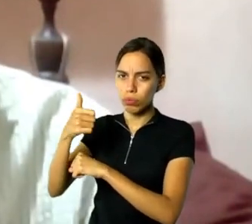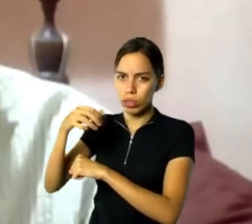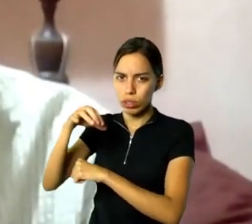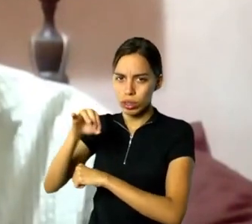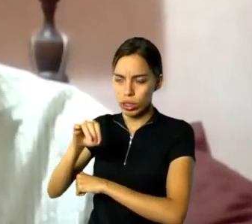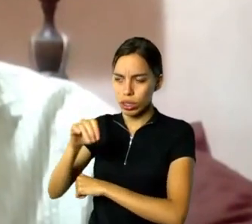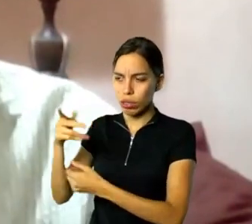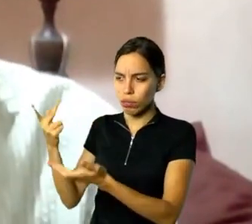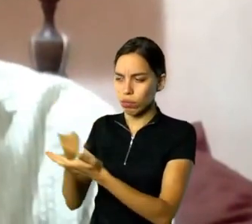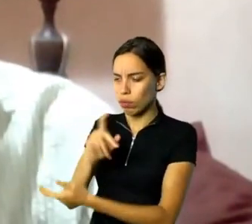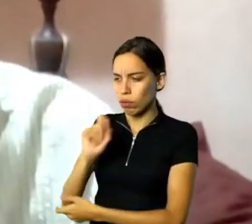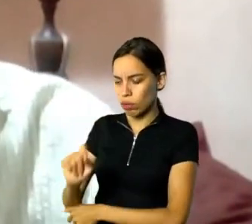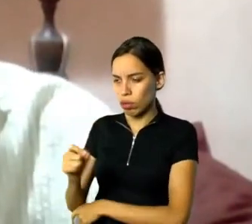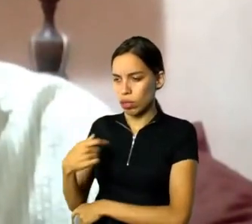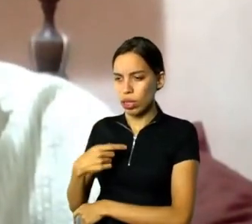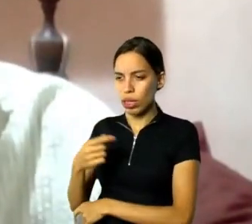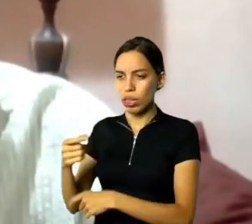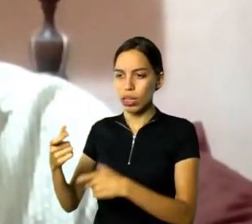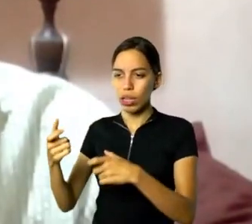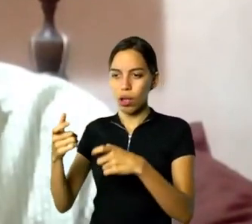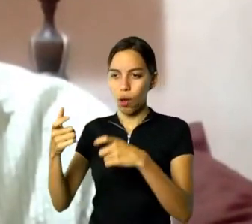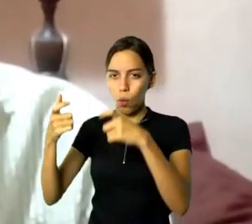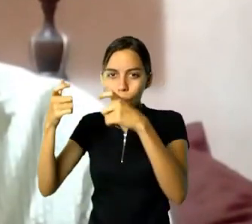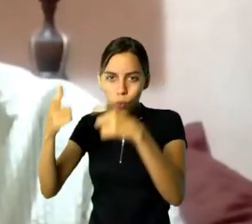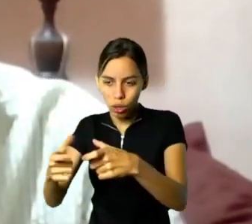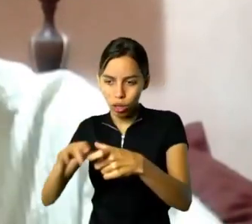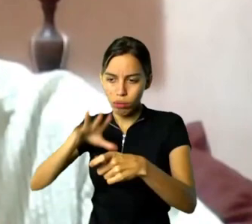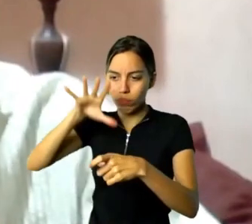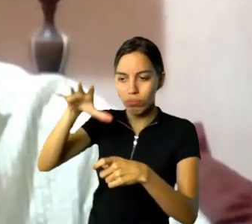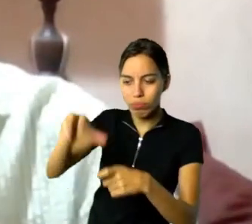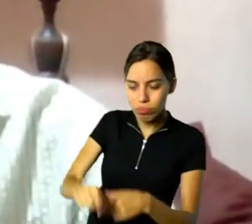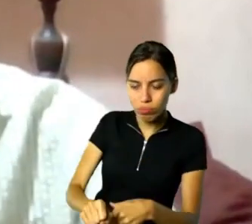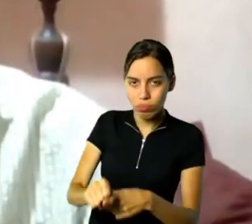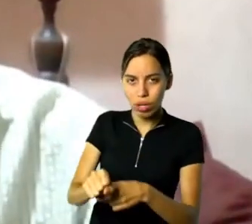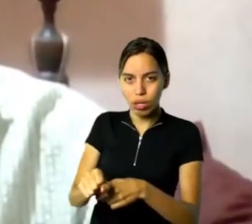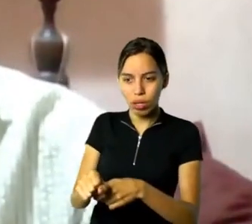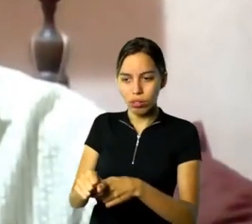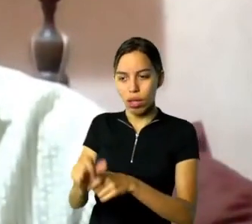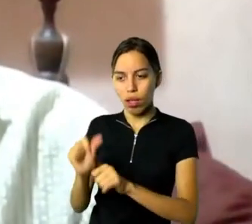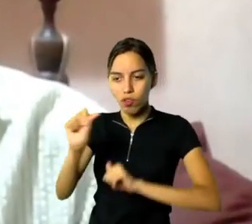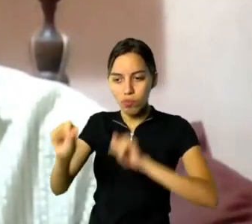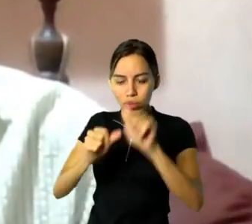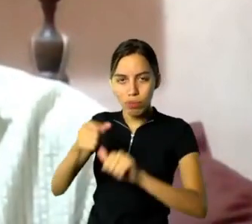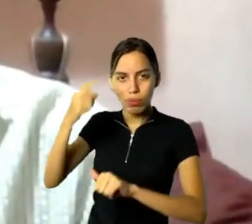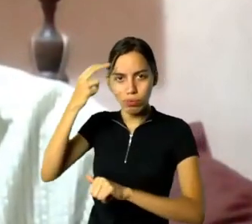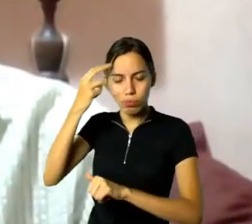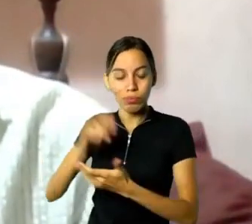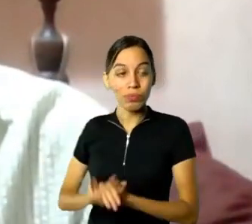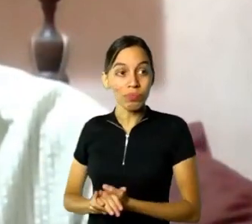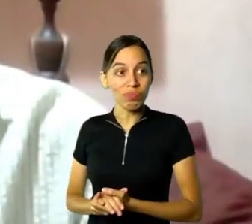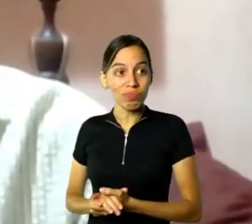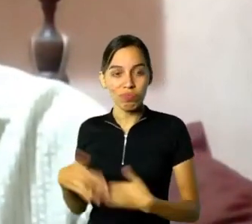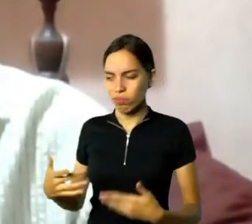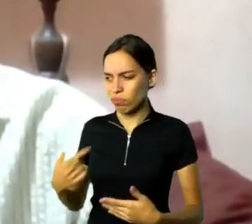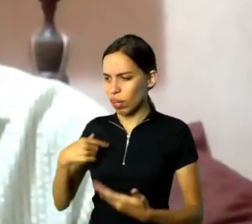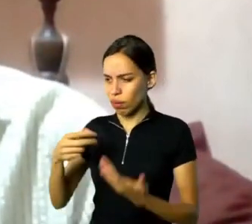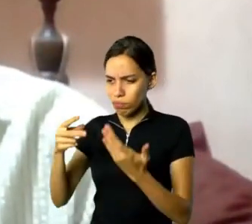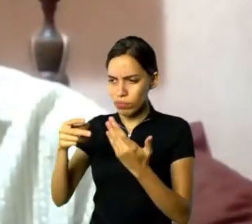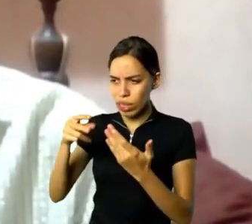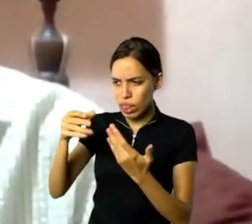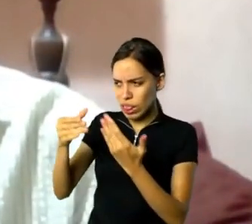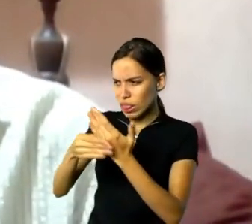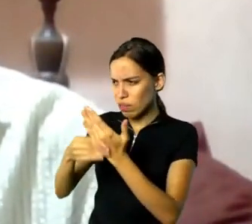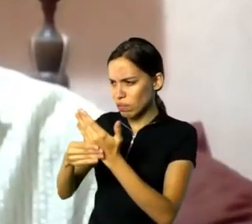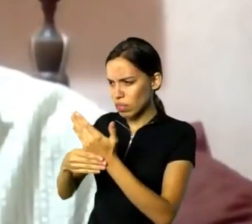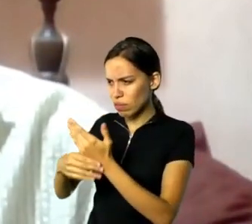espaço público. E cada livro tem uma peculiaridade nessa coleção. Inclusive, eu li quase todos. Só os